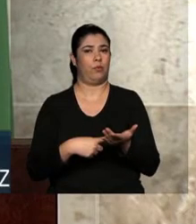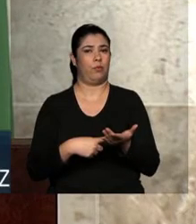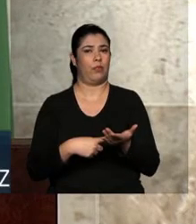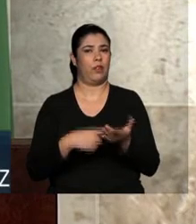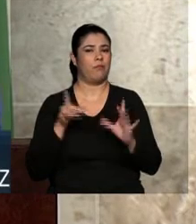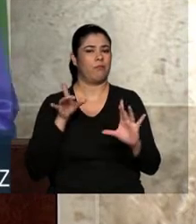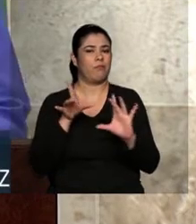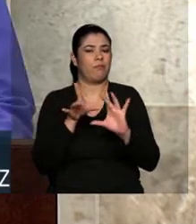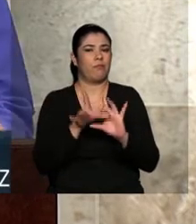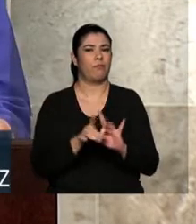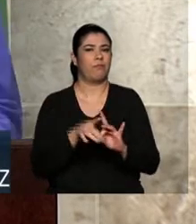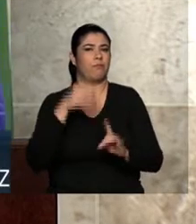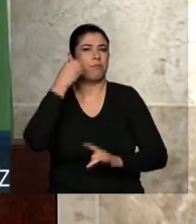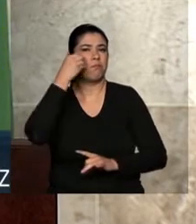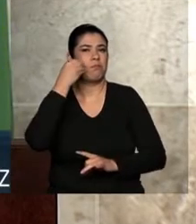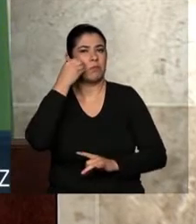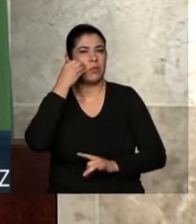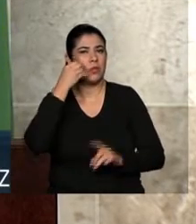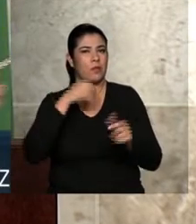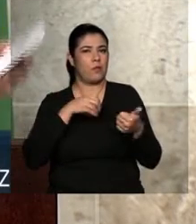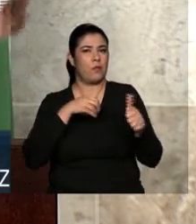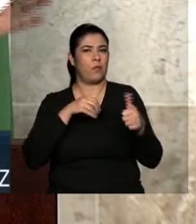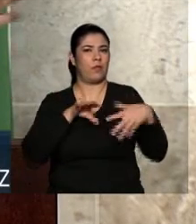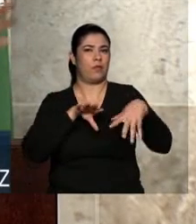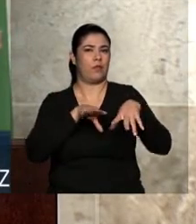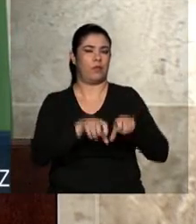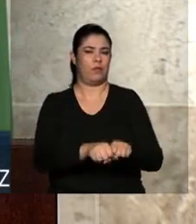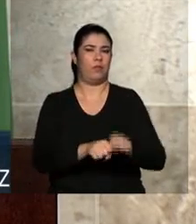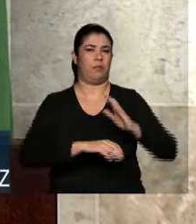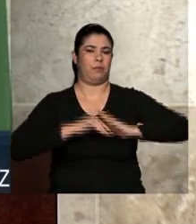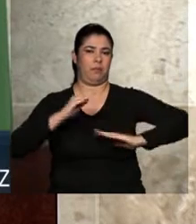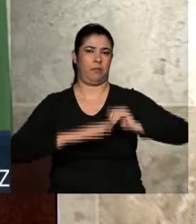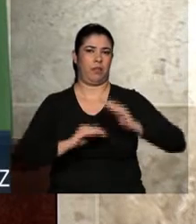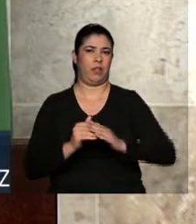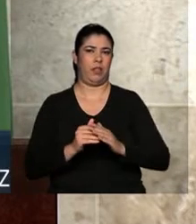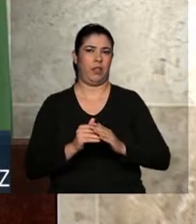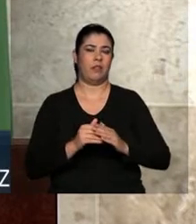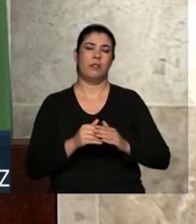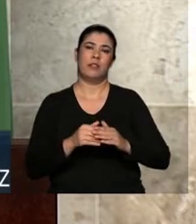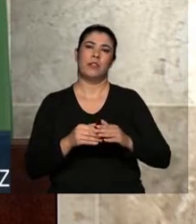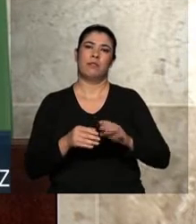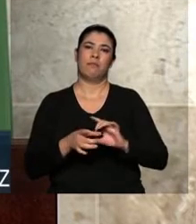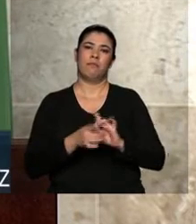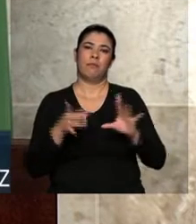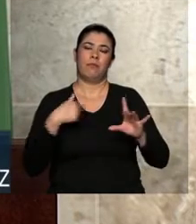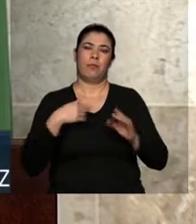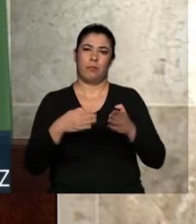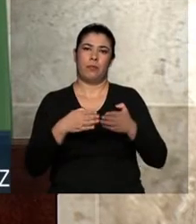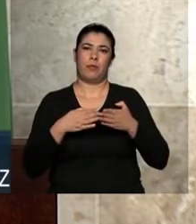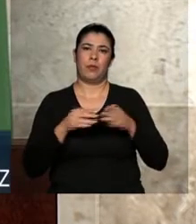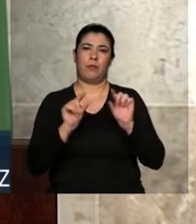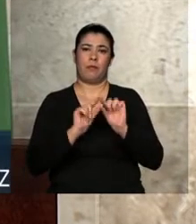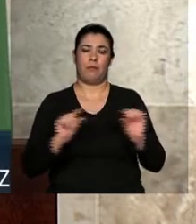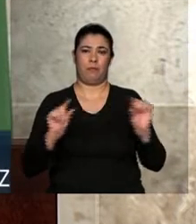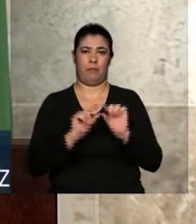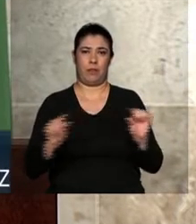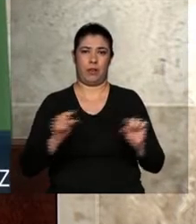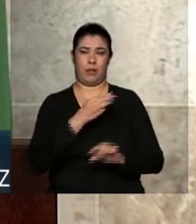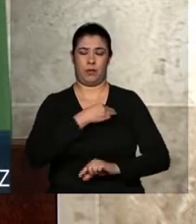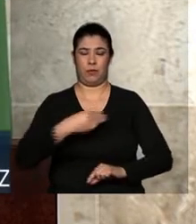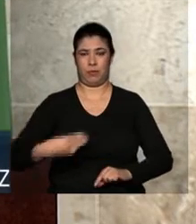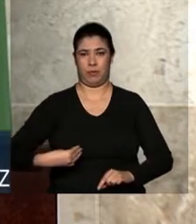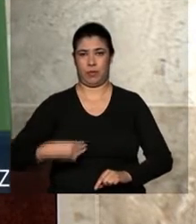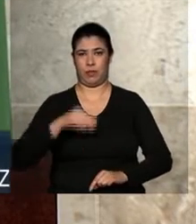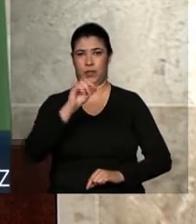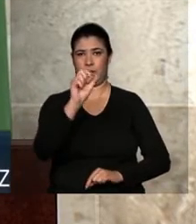E aí eu me permito usar uma frase que eu acho importante do nosso ministro Afif, que